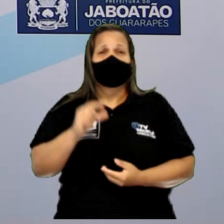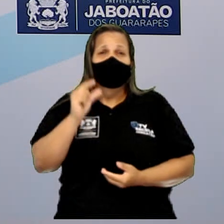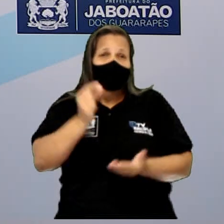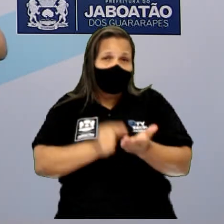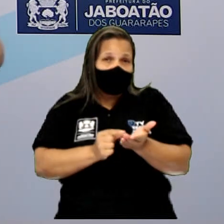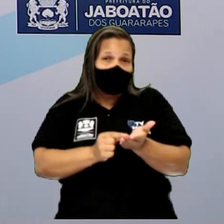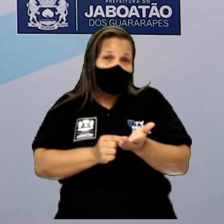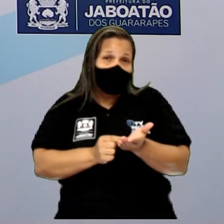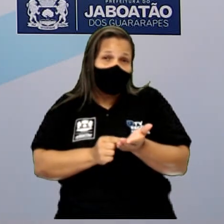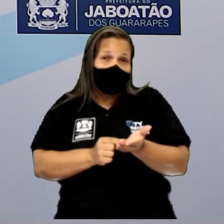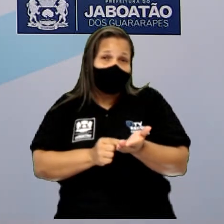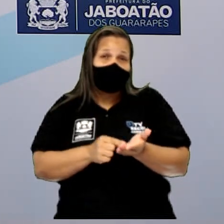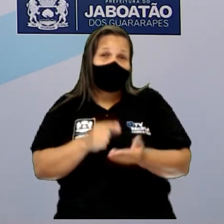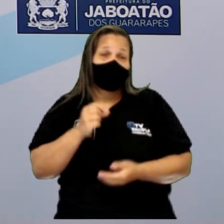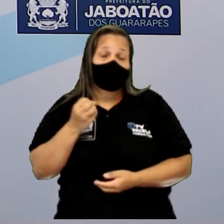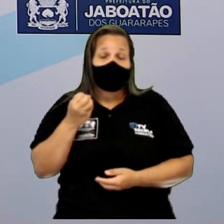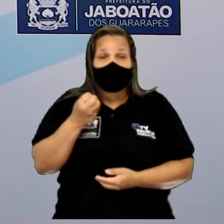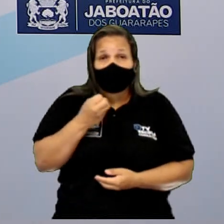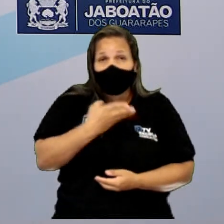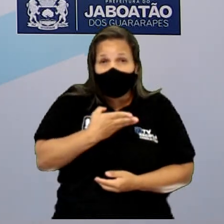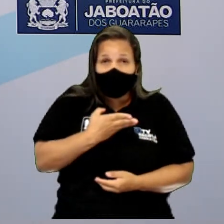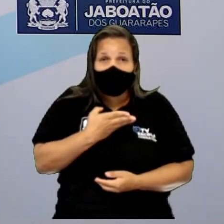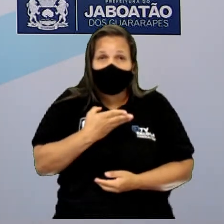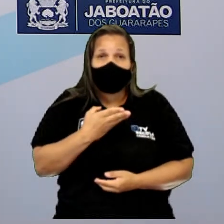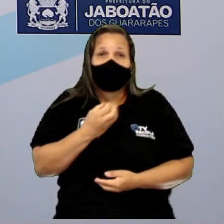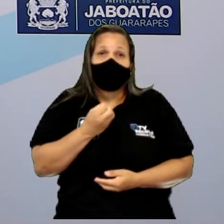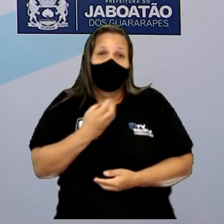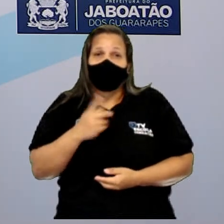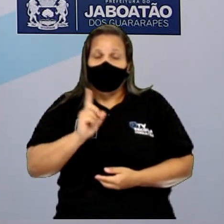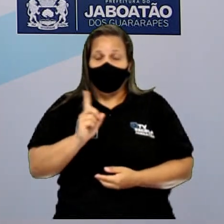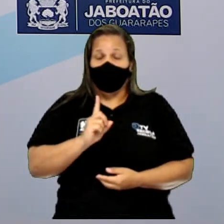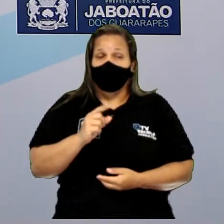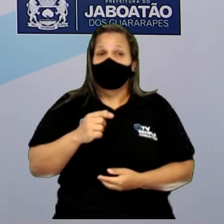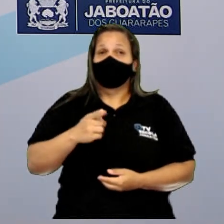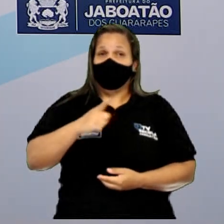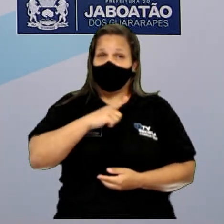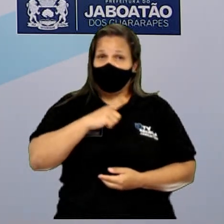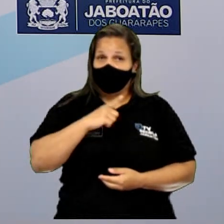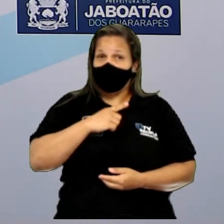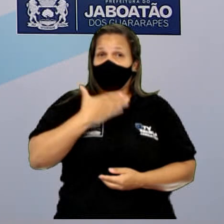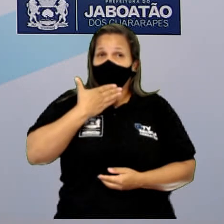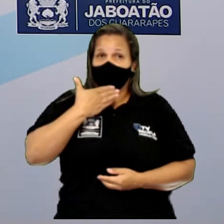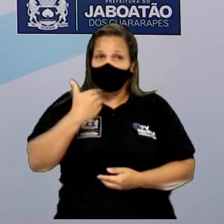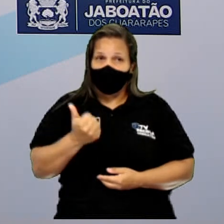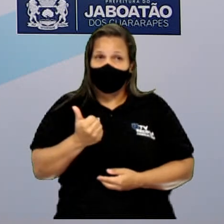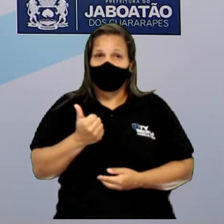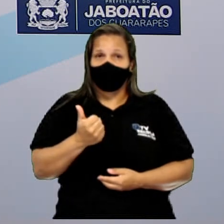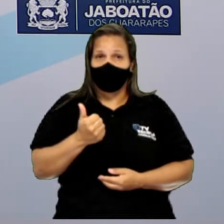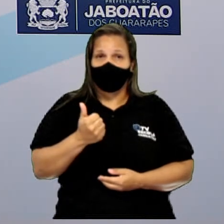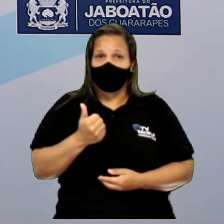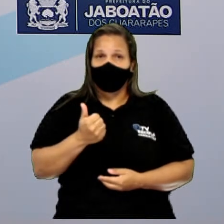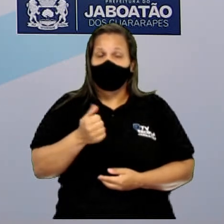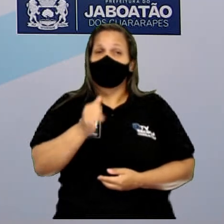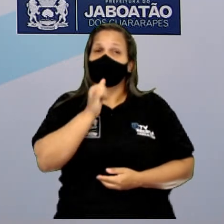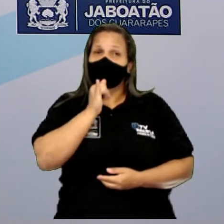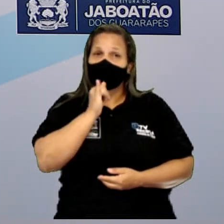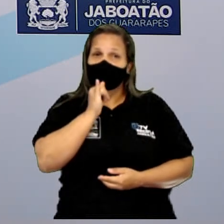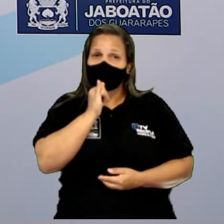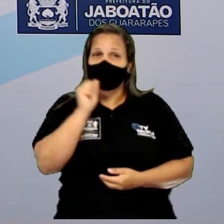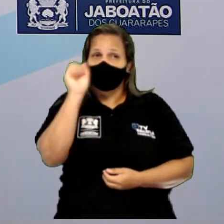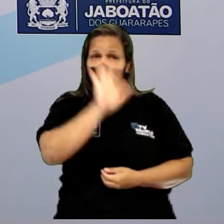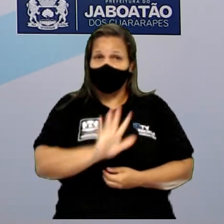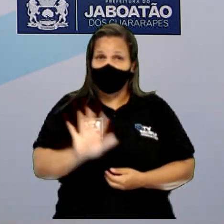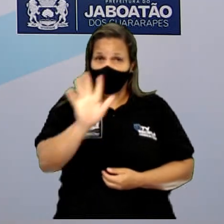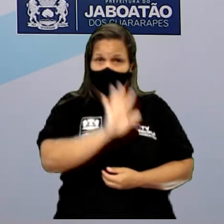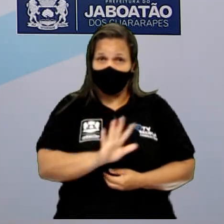eficiente. Existem pilhas muito melhores, como por exemplo, as pilhas alcalinas, né? Que a gente já tinha